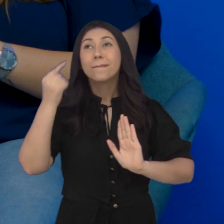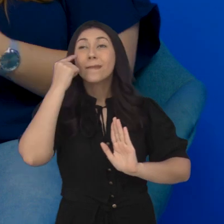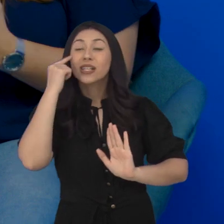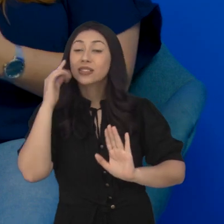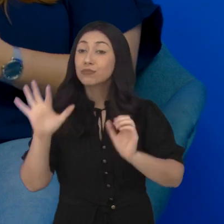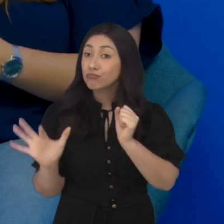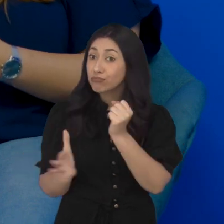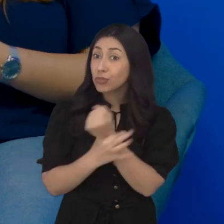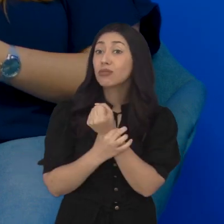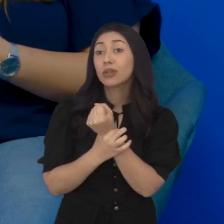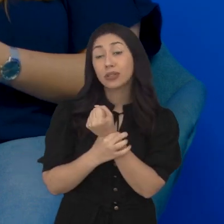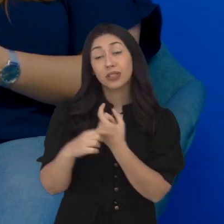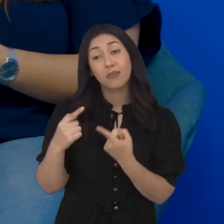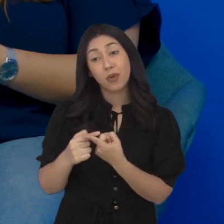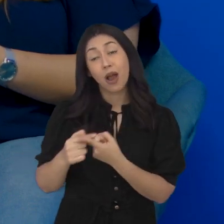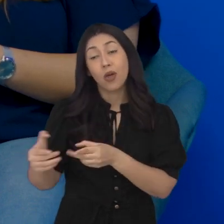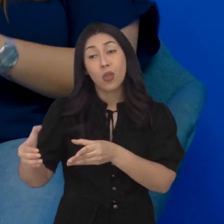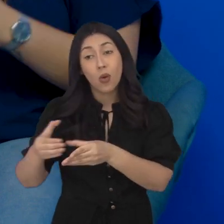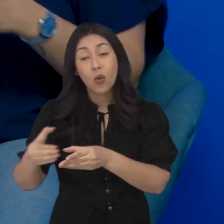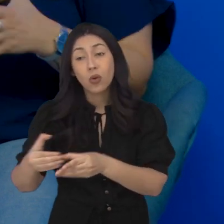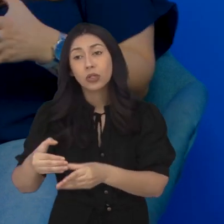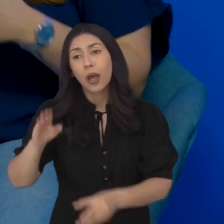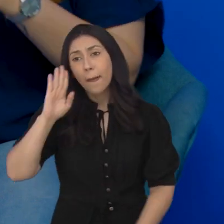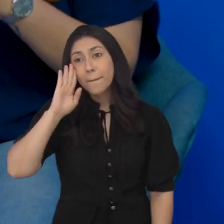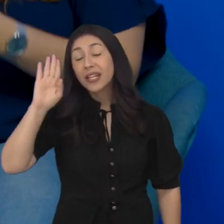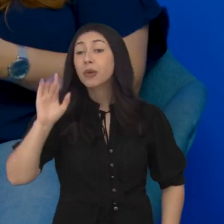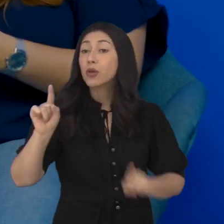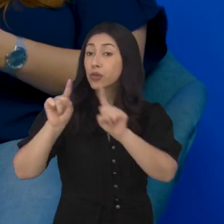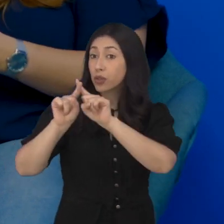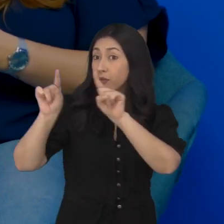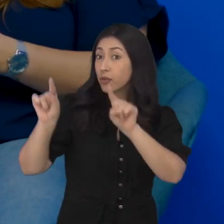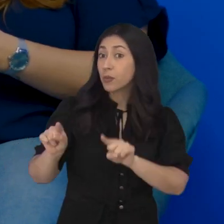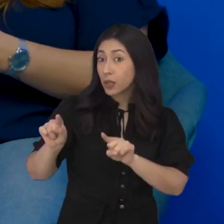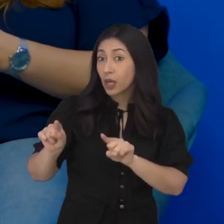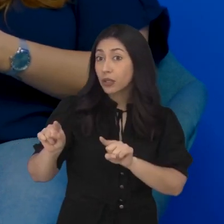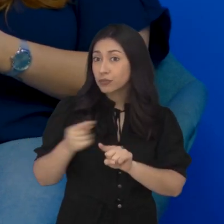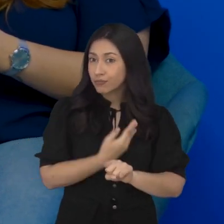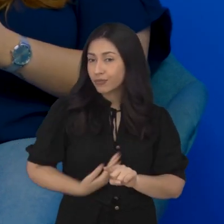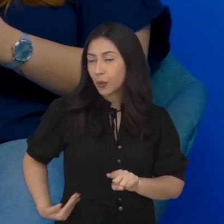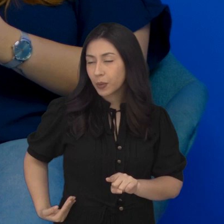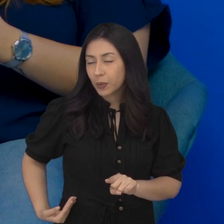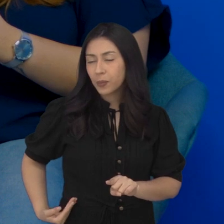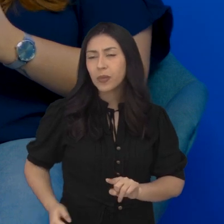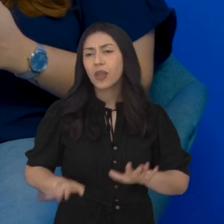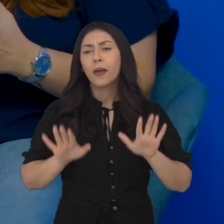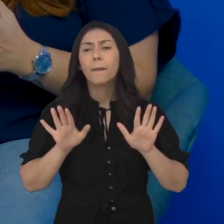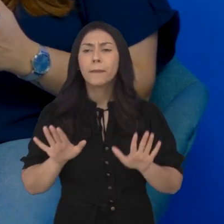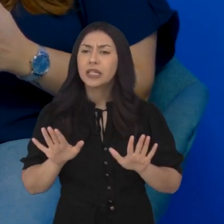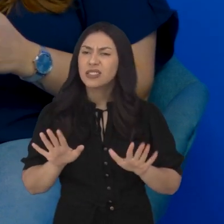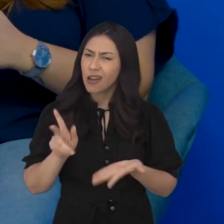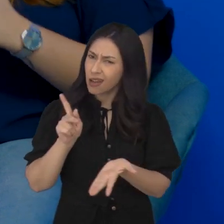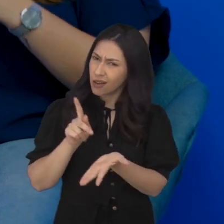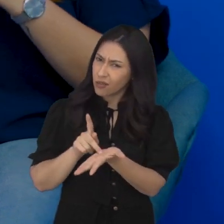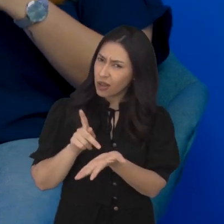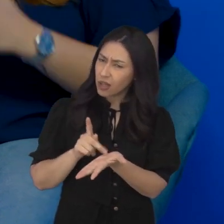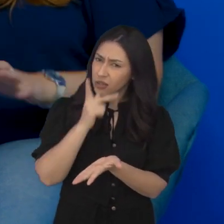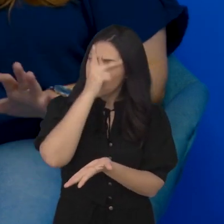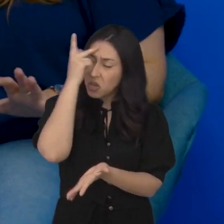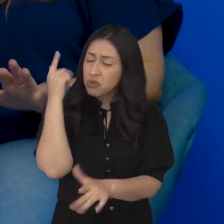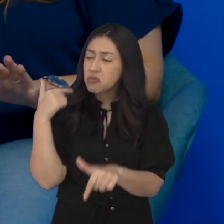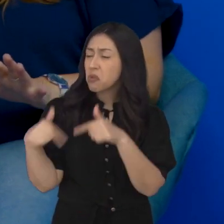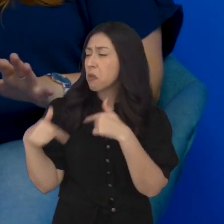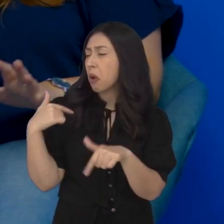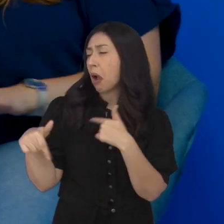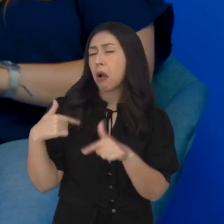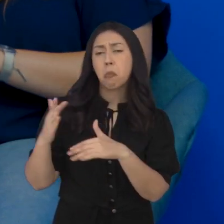muito em estabilidade, né? Por causa do concurso, principalmente para quem é funcionário público especificamente, né? Como é que é isso? Realmente a pessoa pode